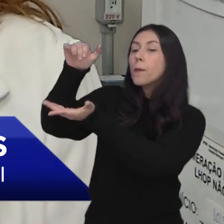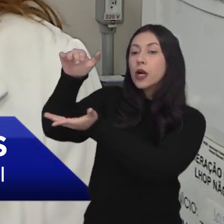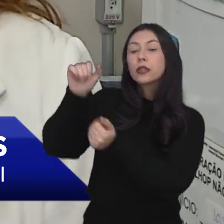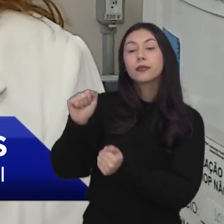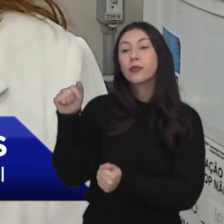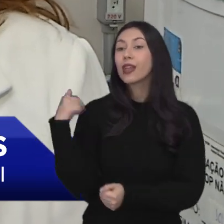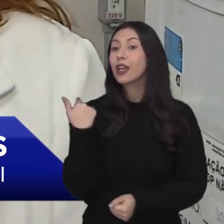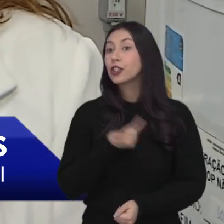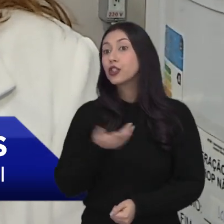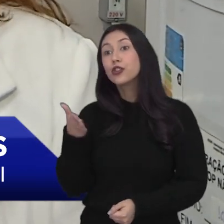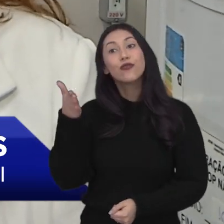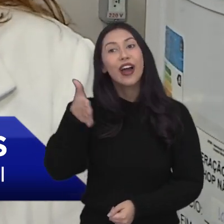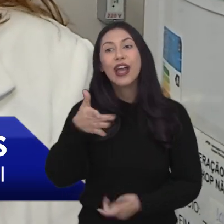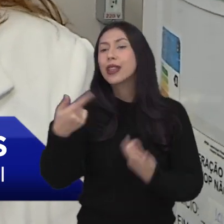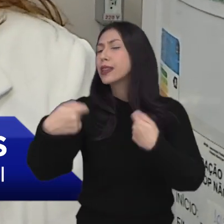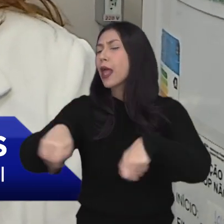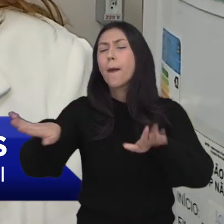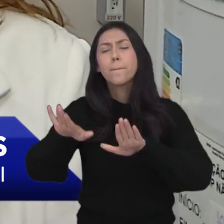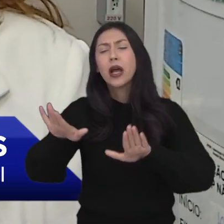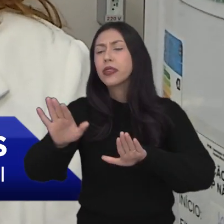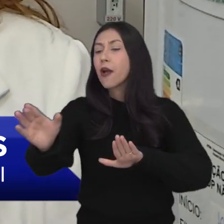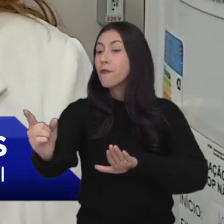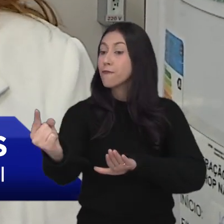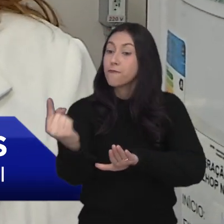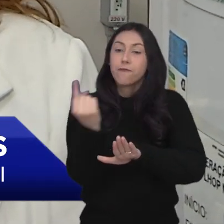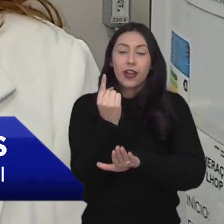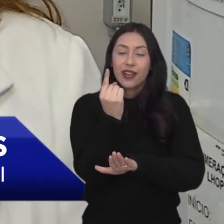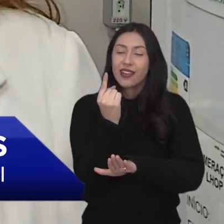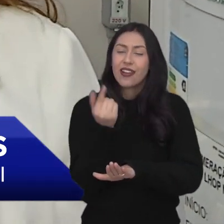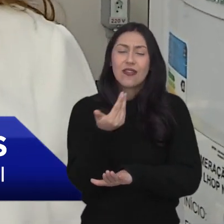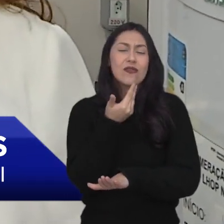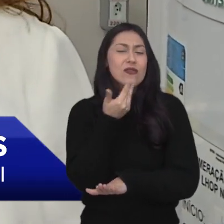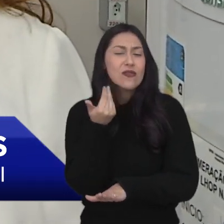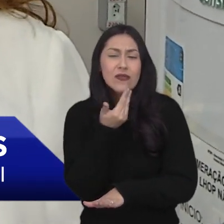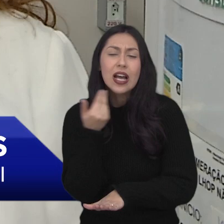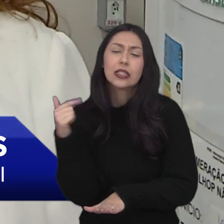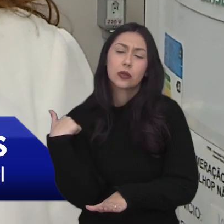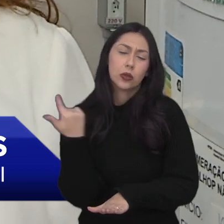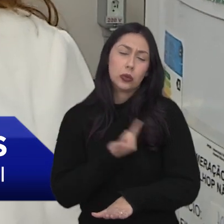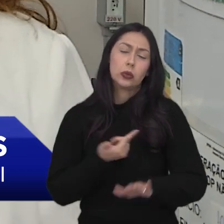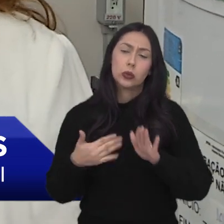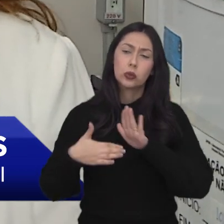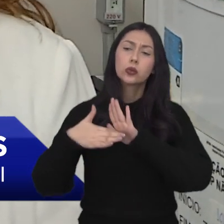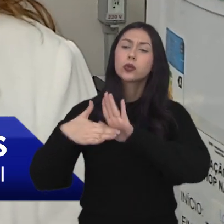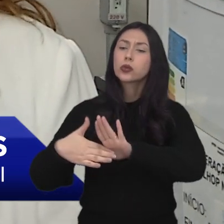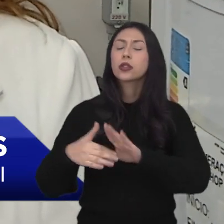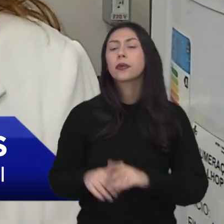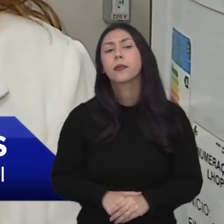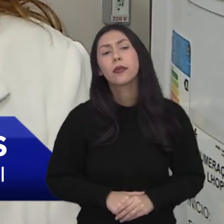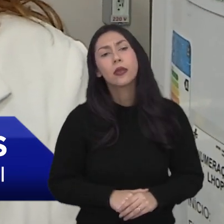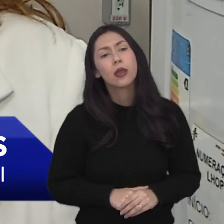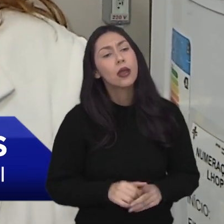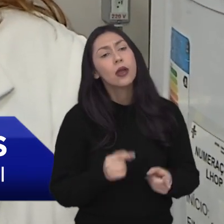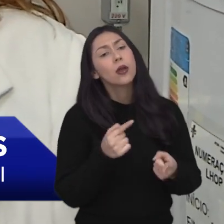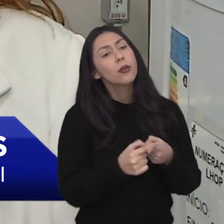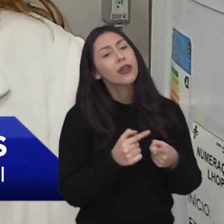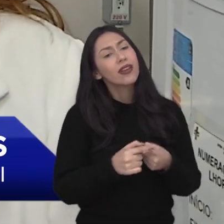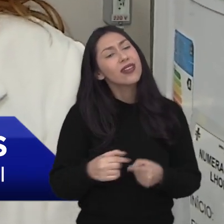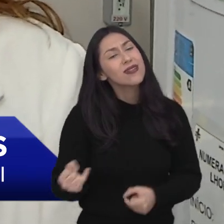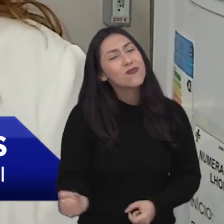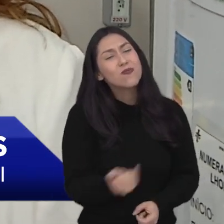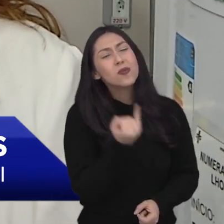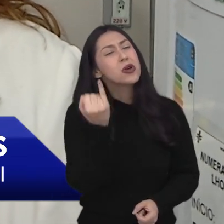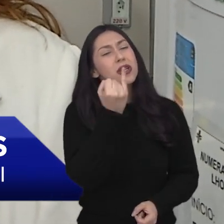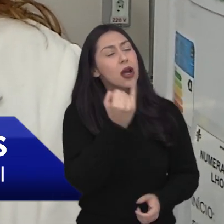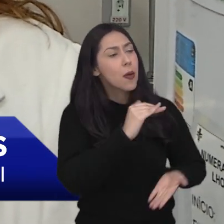captação. Então a gente vai na casa dela, ela não precisa se deslocar, a gente tenta facilitar de todas as formas isso. E qual a importância